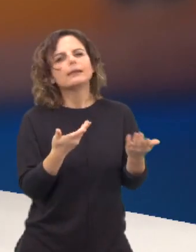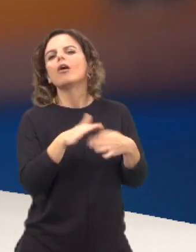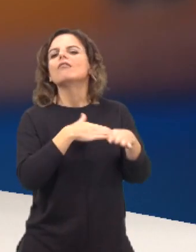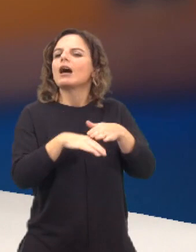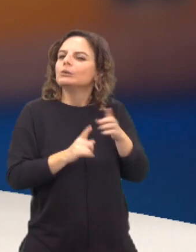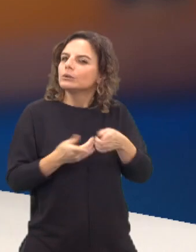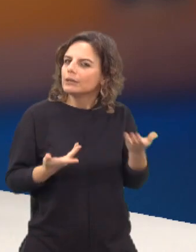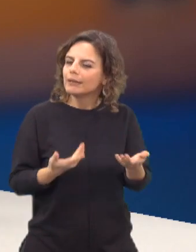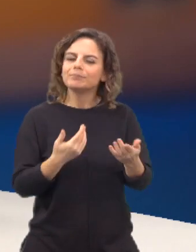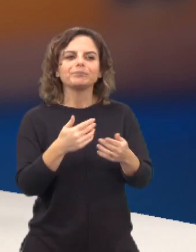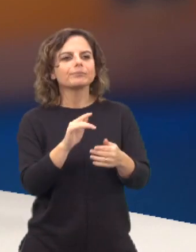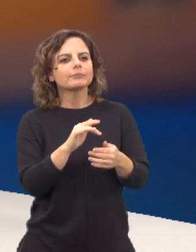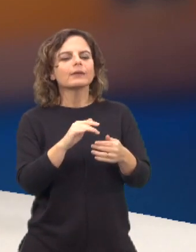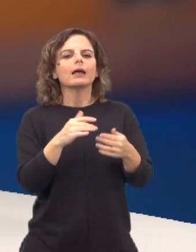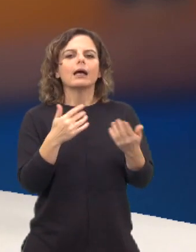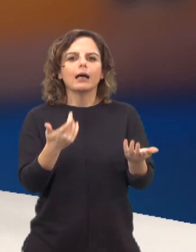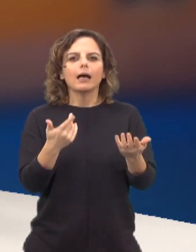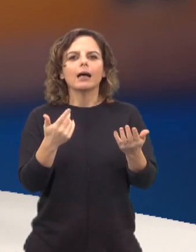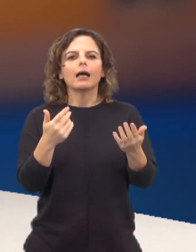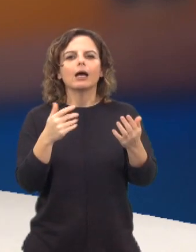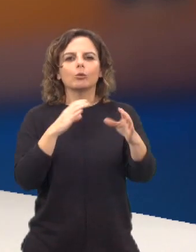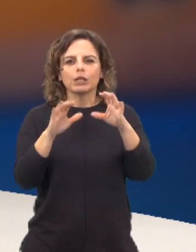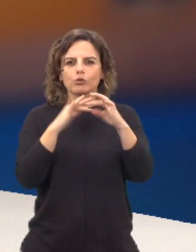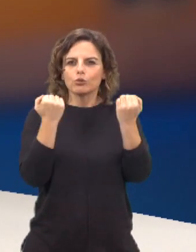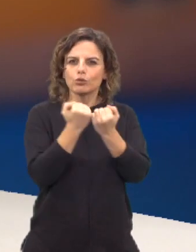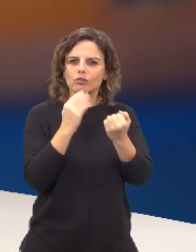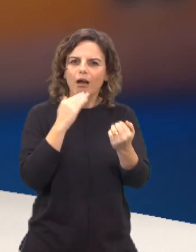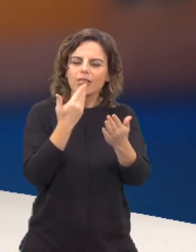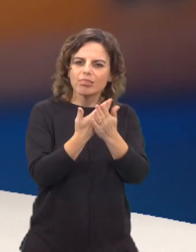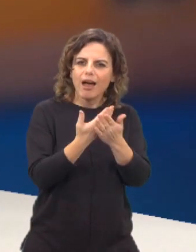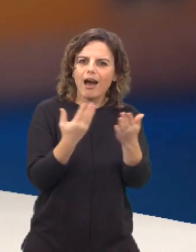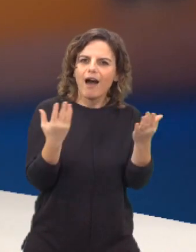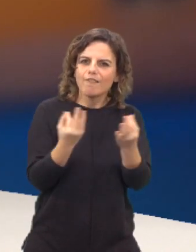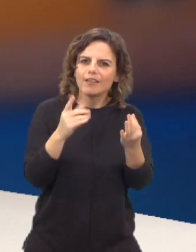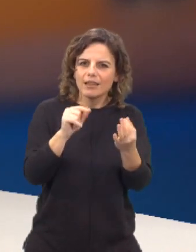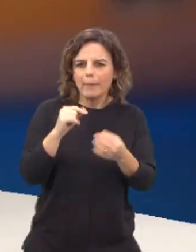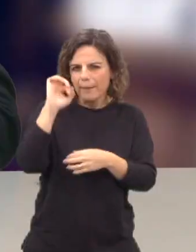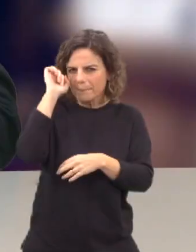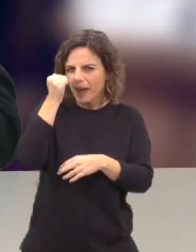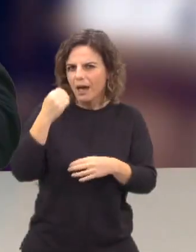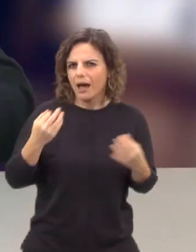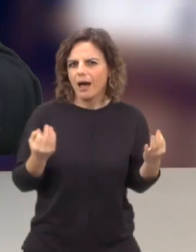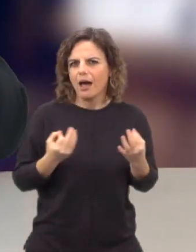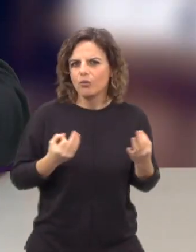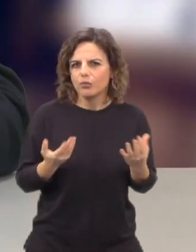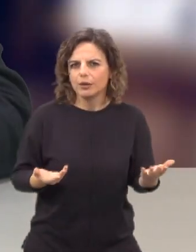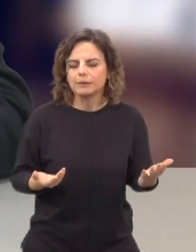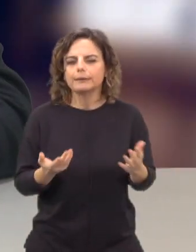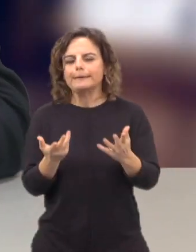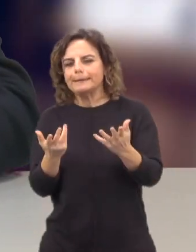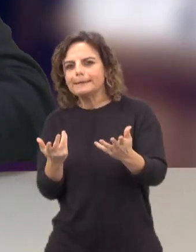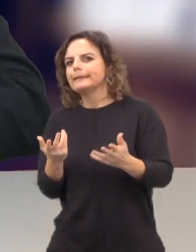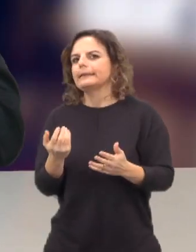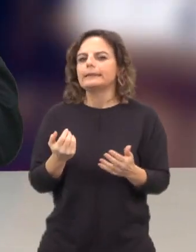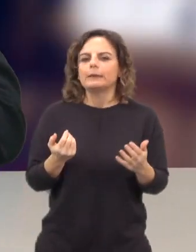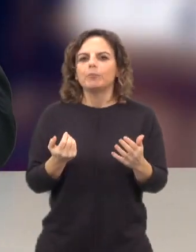que o crédito que é dado aos órgãos de comunicação social tenham vindo também a sofrer? Hoje é mais desgaste, naturalmente.